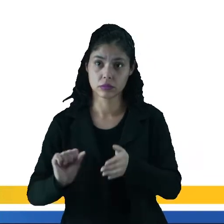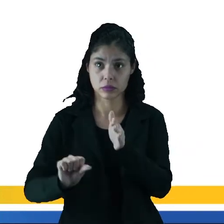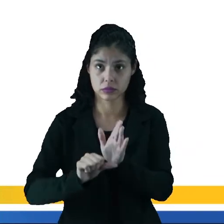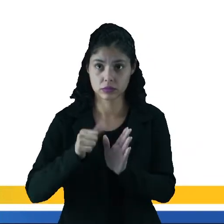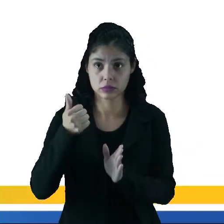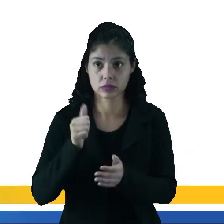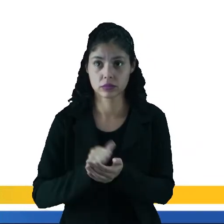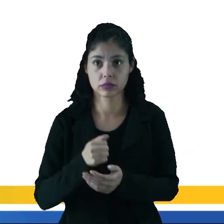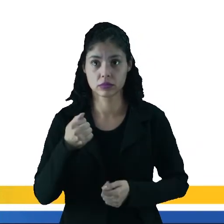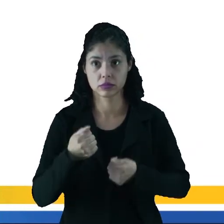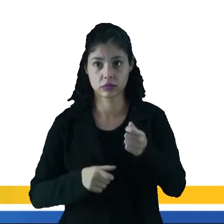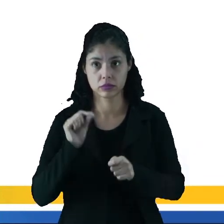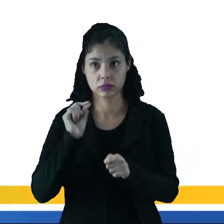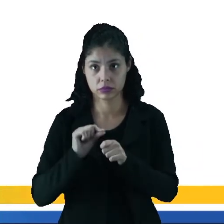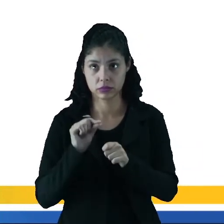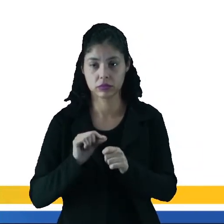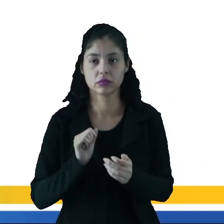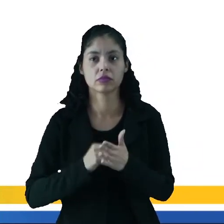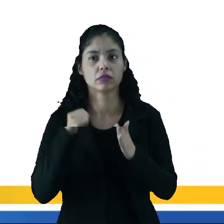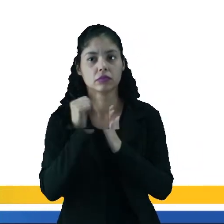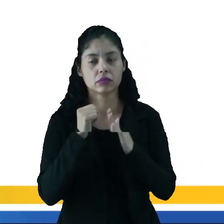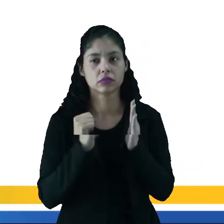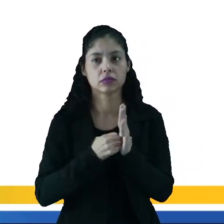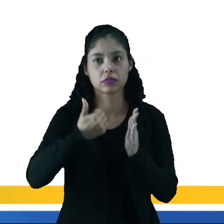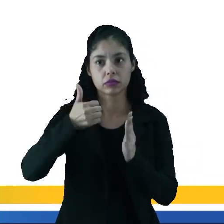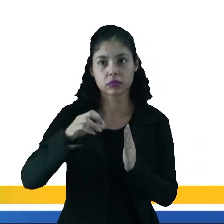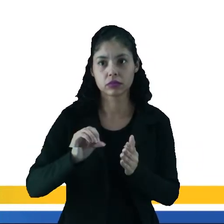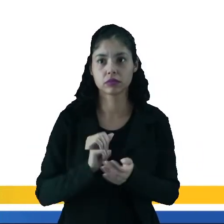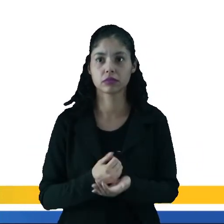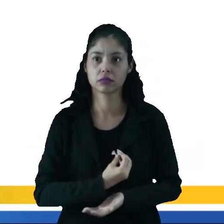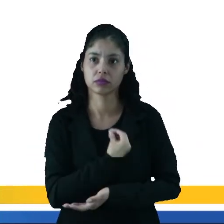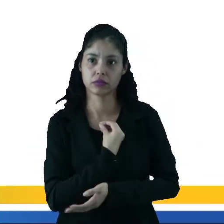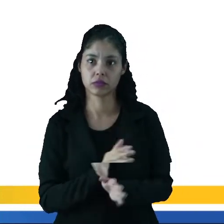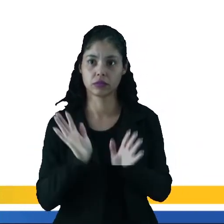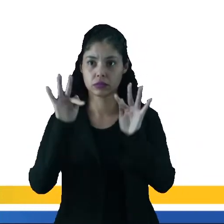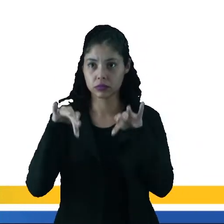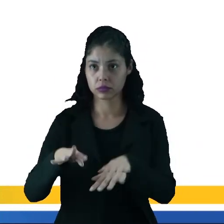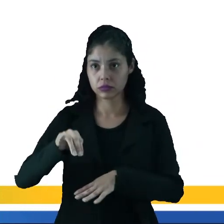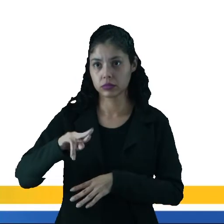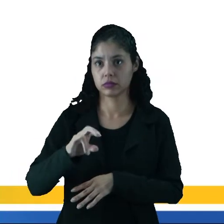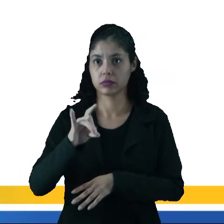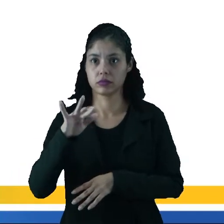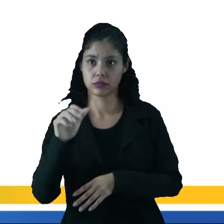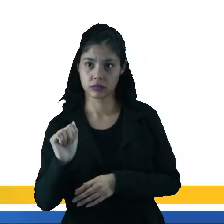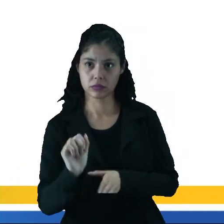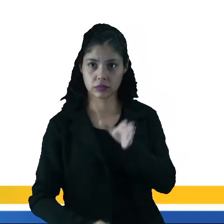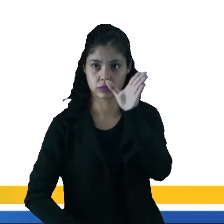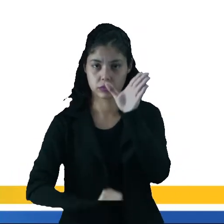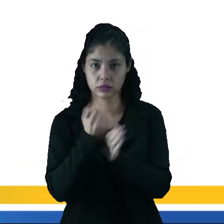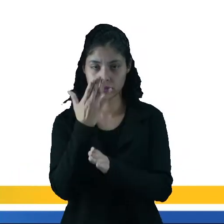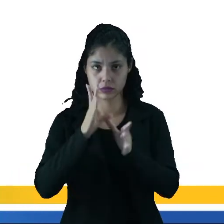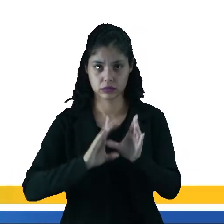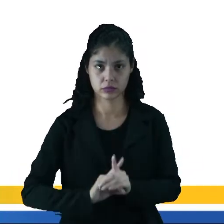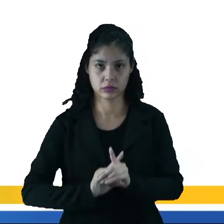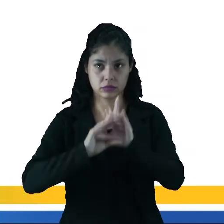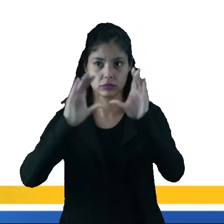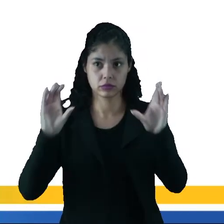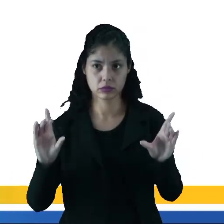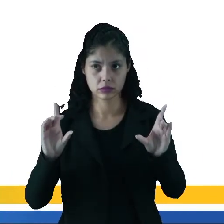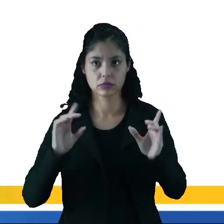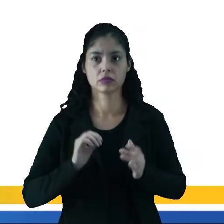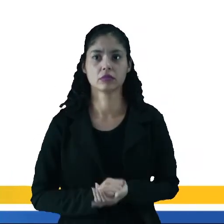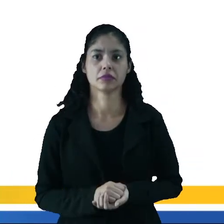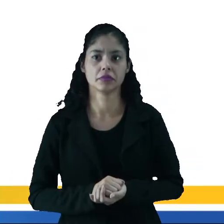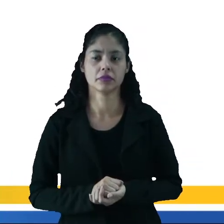primeiro carro foi fabricado. O século XIX, gente, presenciou o fim das monarquias e o